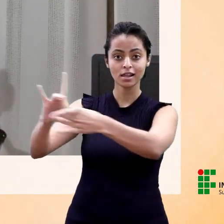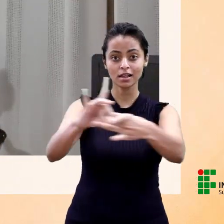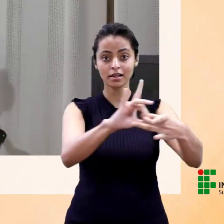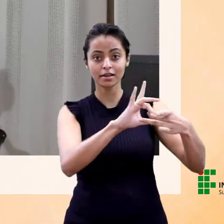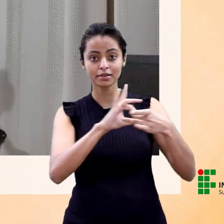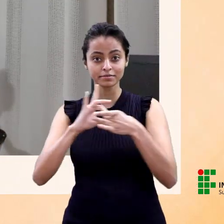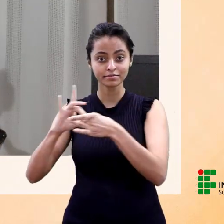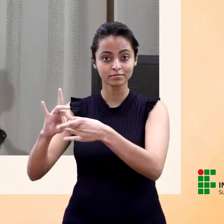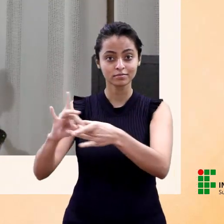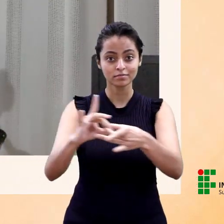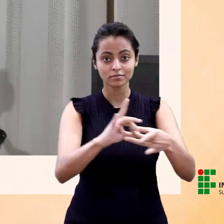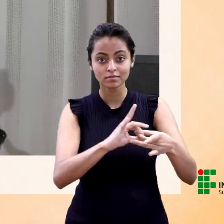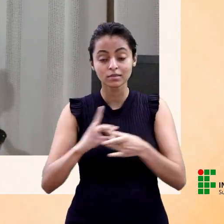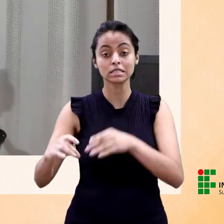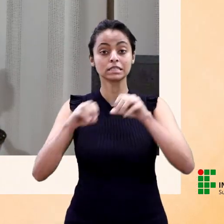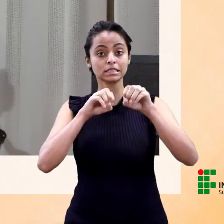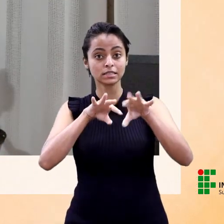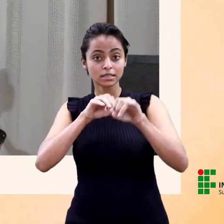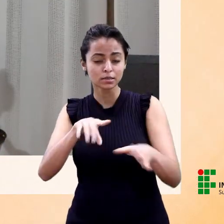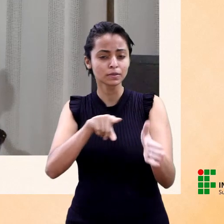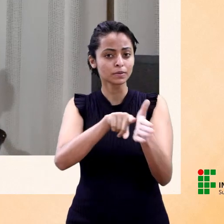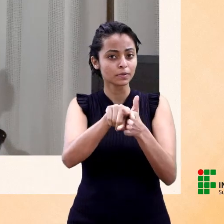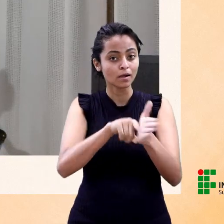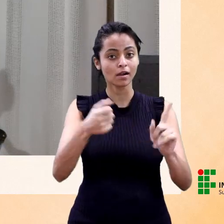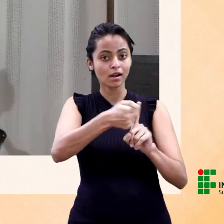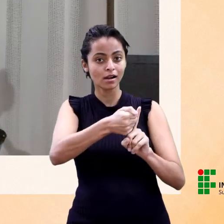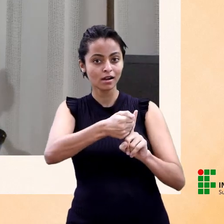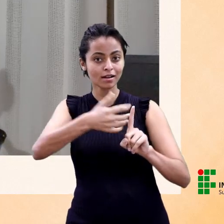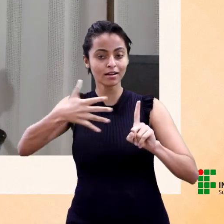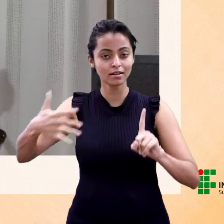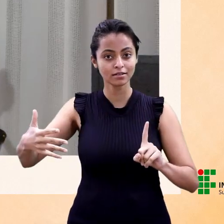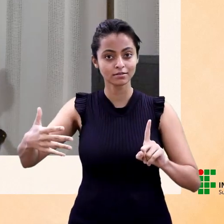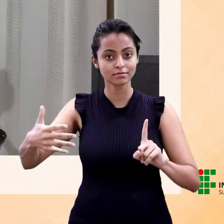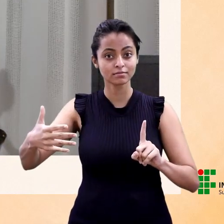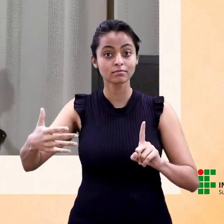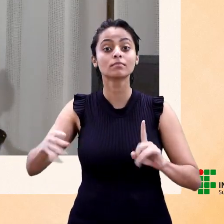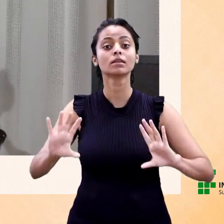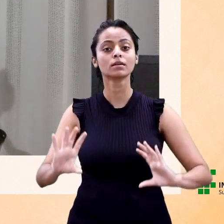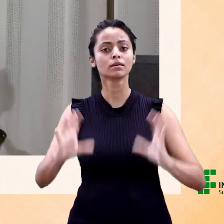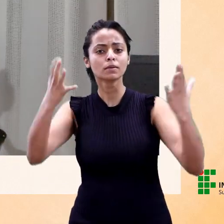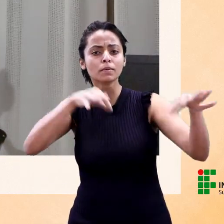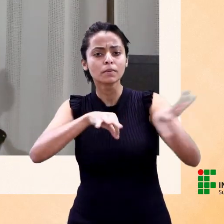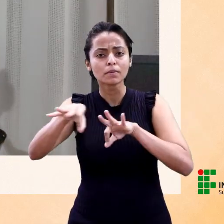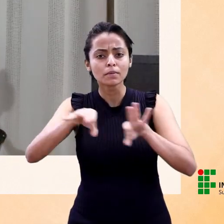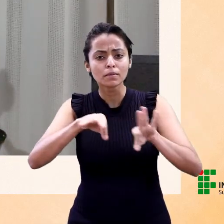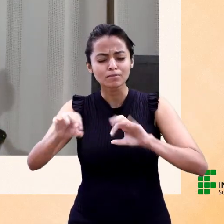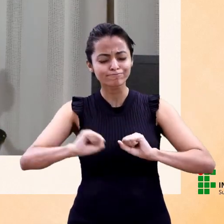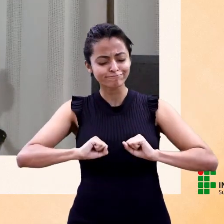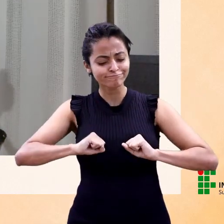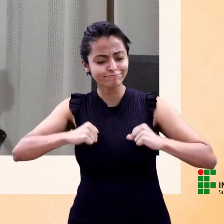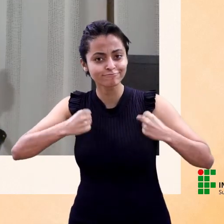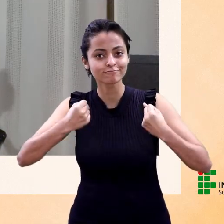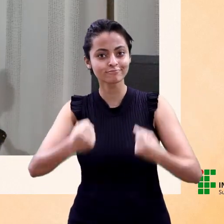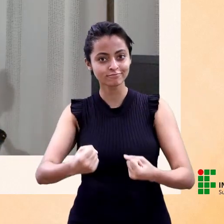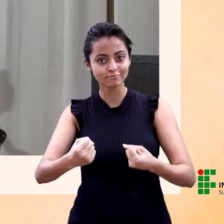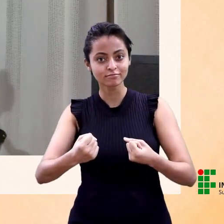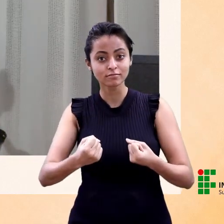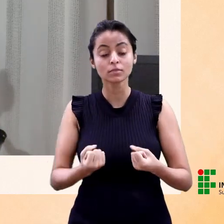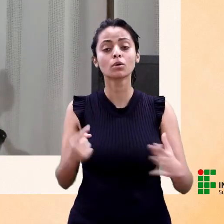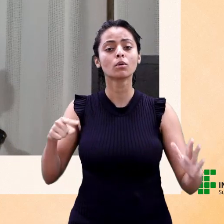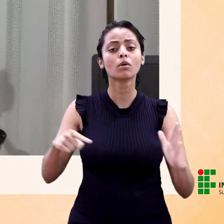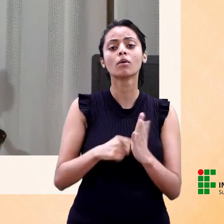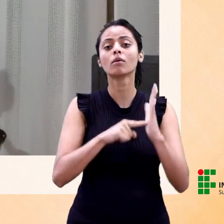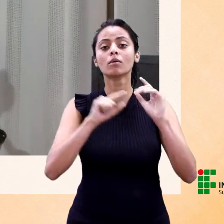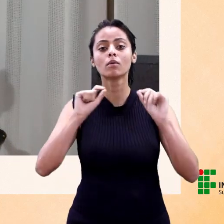indissociabilidade entre ensino, pesquisa e extensão. Esse evento foi preparado com muita dedicação,